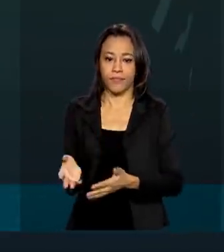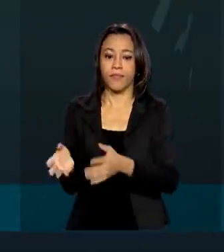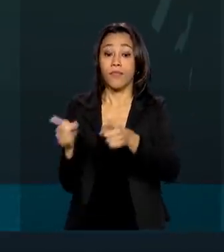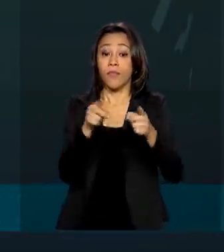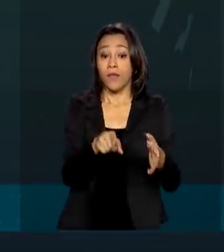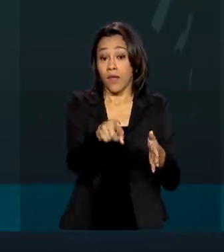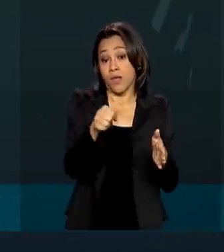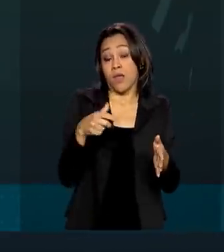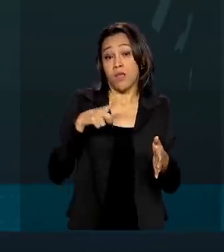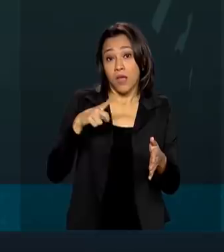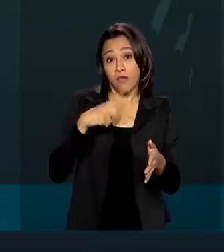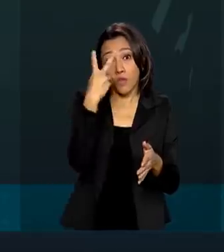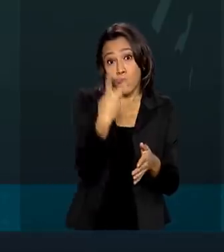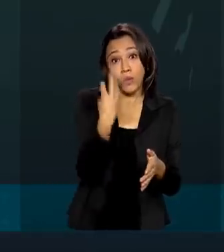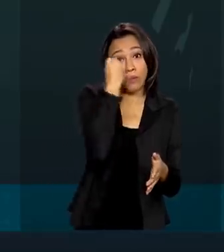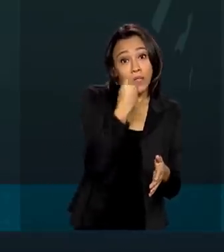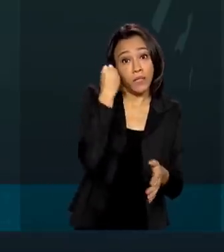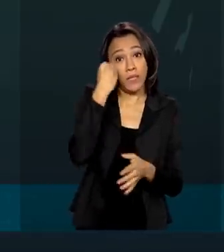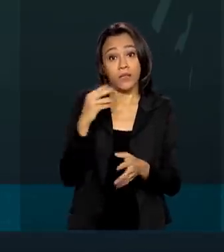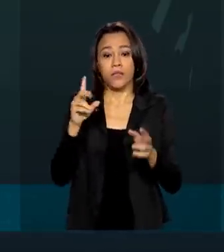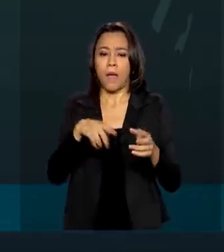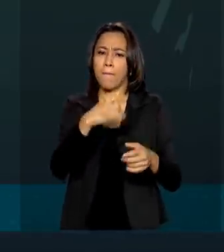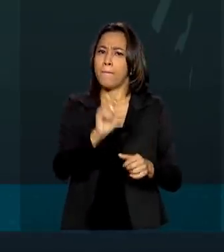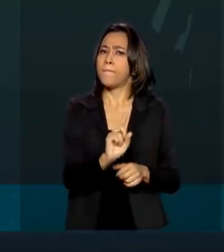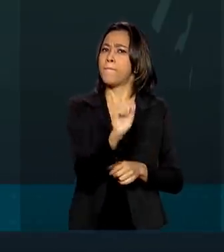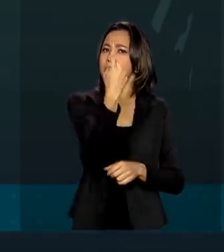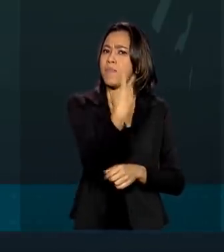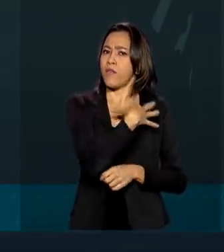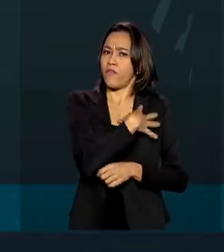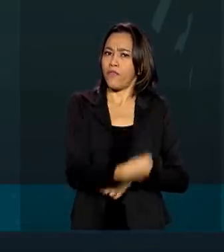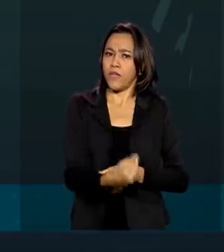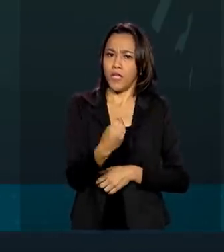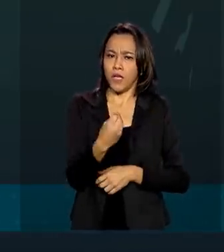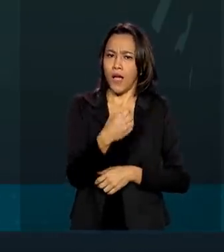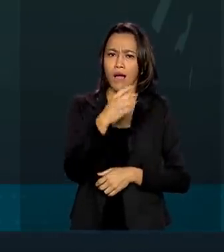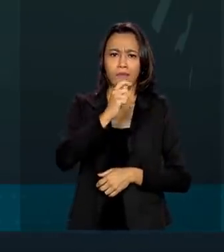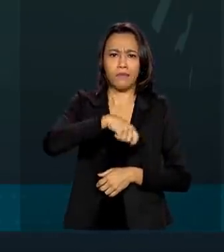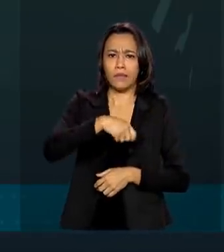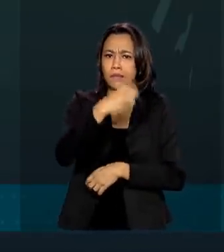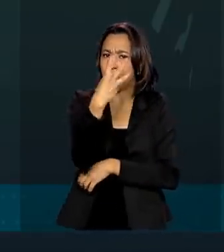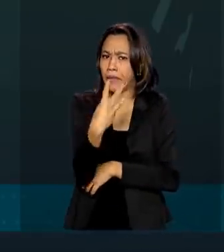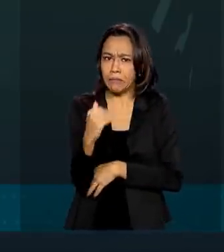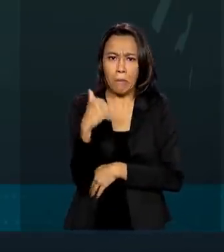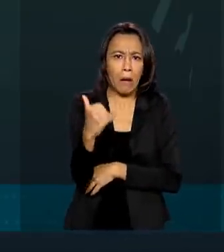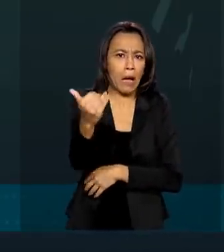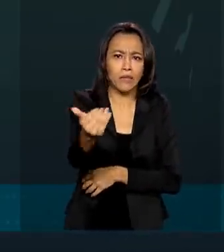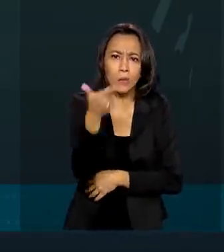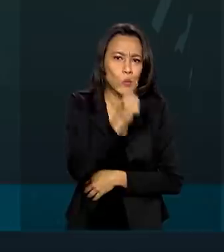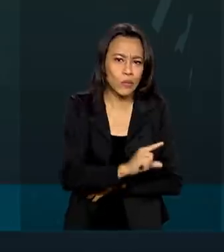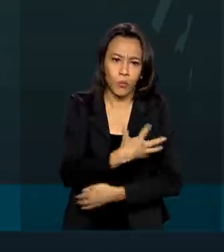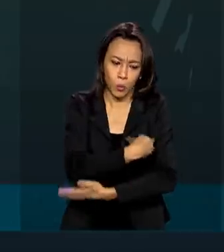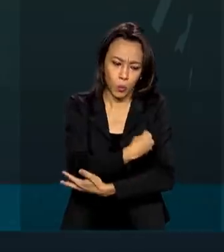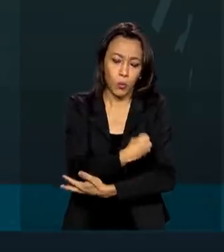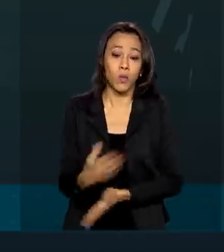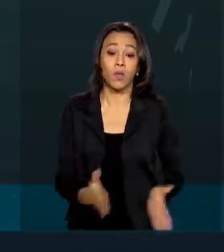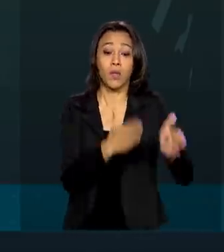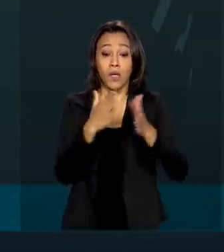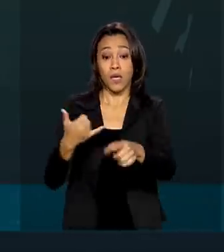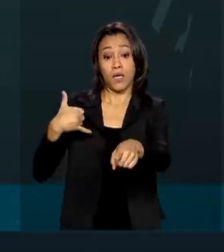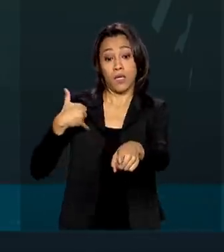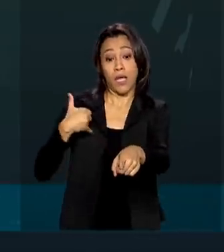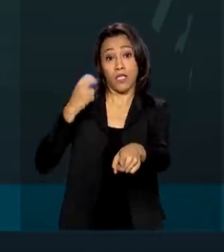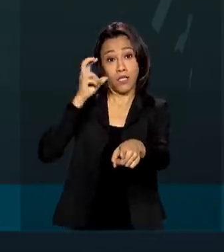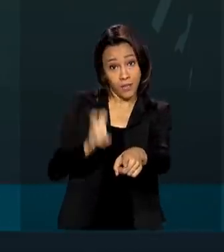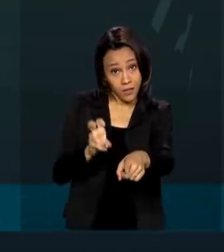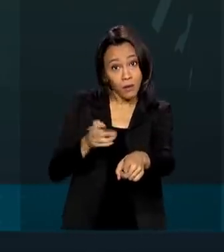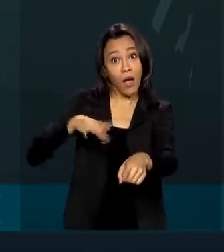diferentes na amamentação. Com a primeira filha, não conseguiu ir além dos três meses. Já a segunda, que tem quase cinco anos,